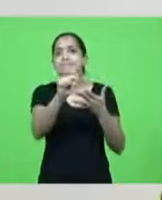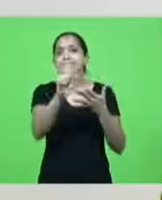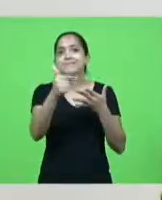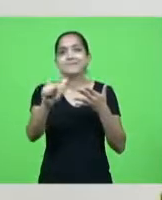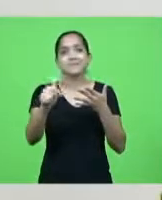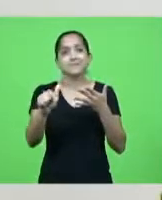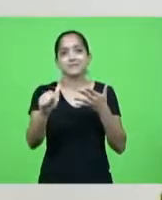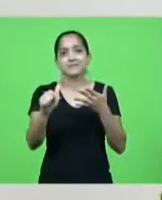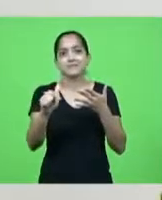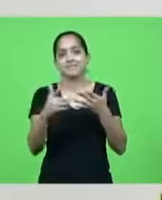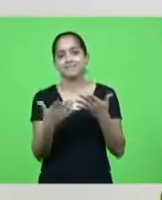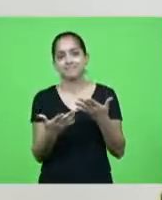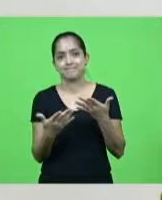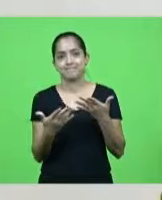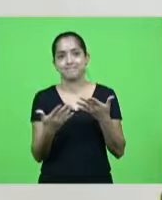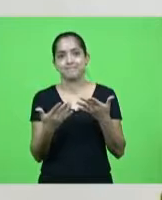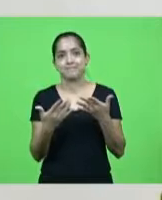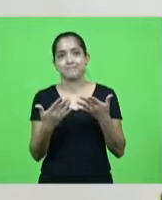de Imbituba